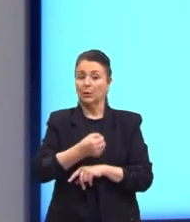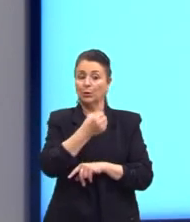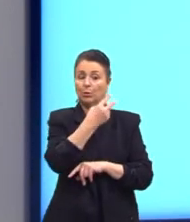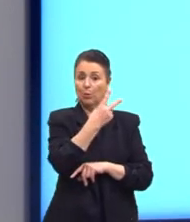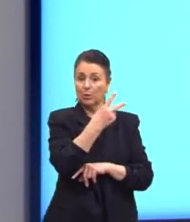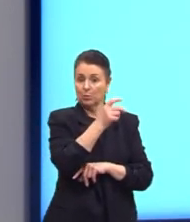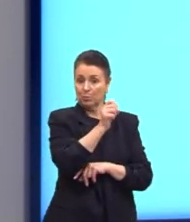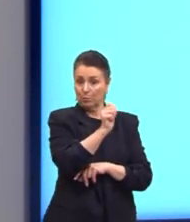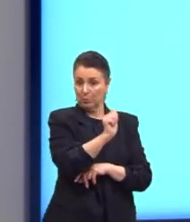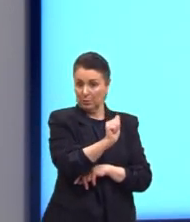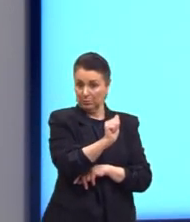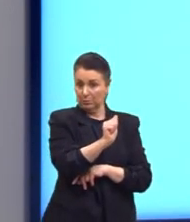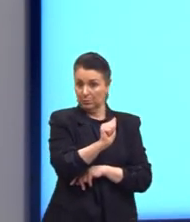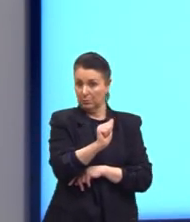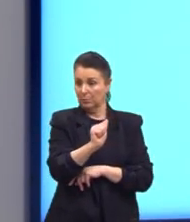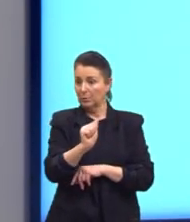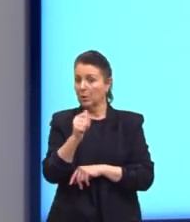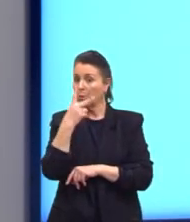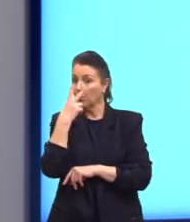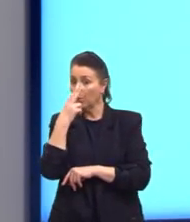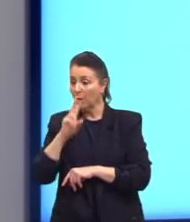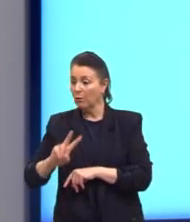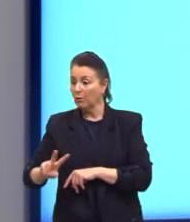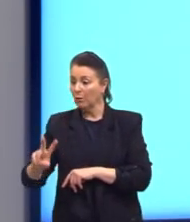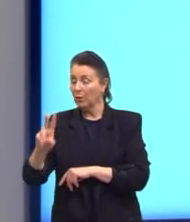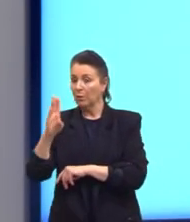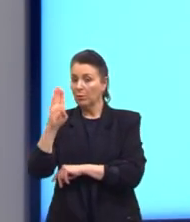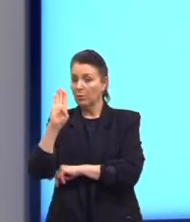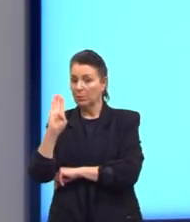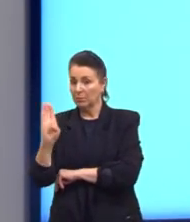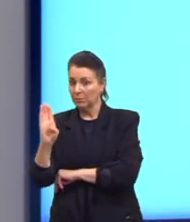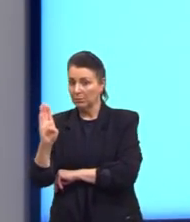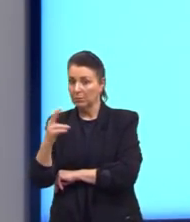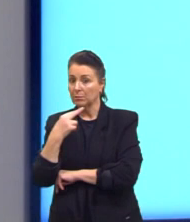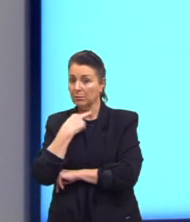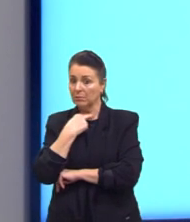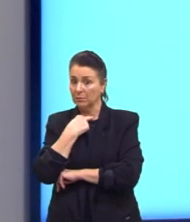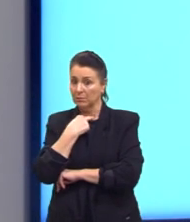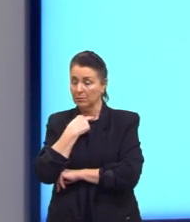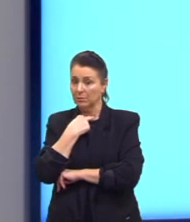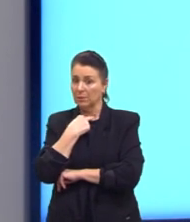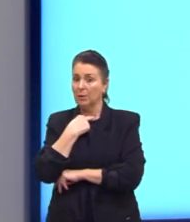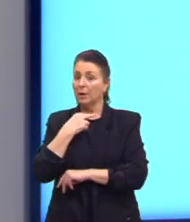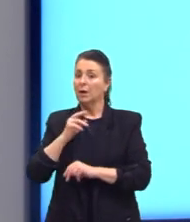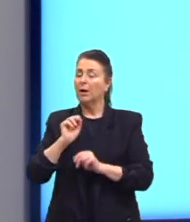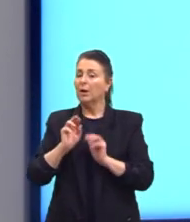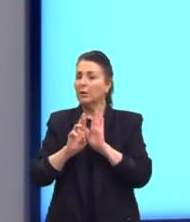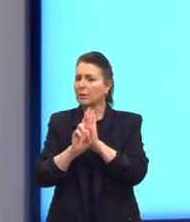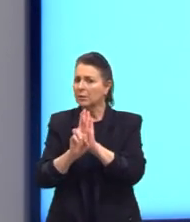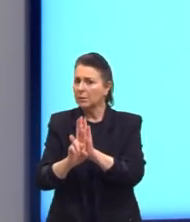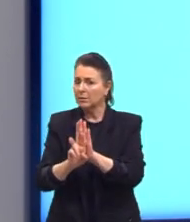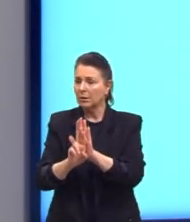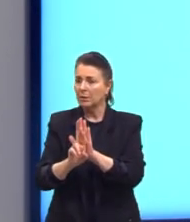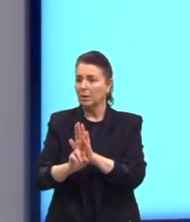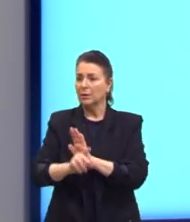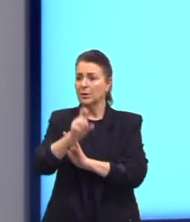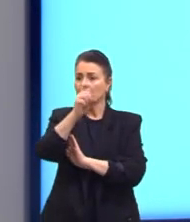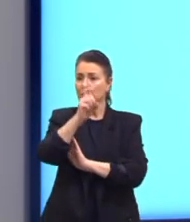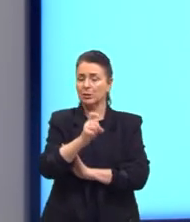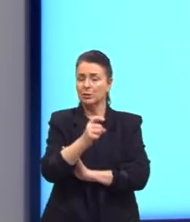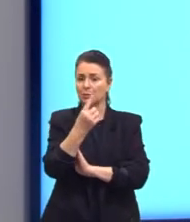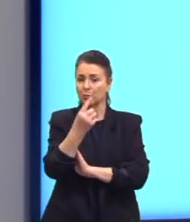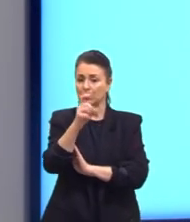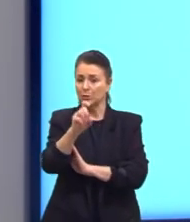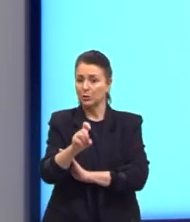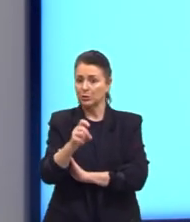A chegar no mesmo valor em B, tá? Não pode acontecer isso. Aqui a gente até representa. Se nós pegarmos X1 e